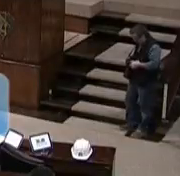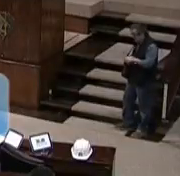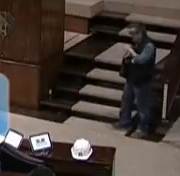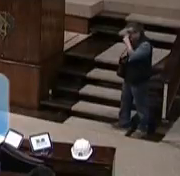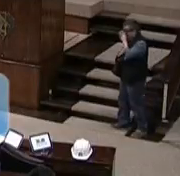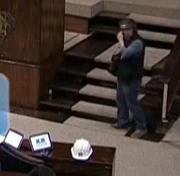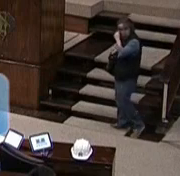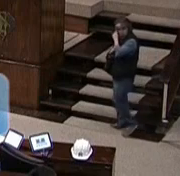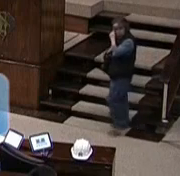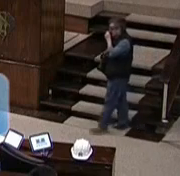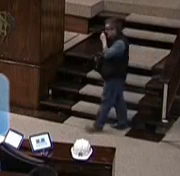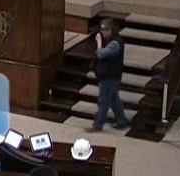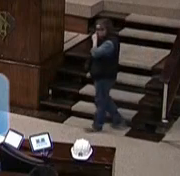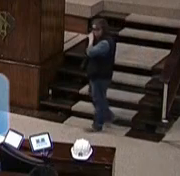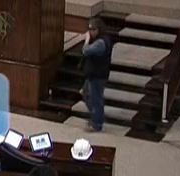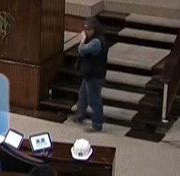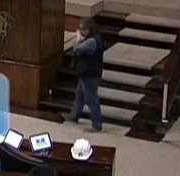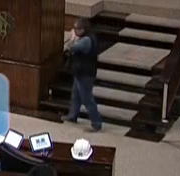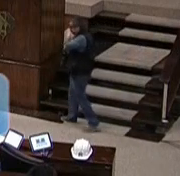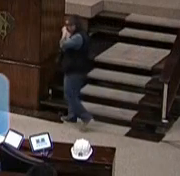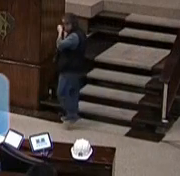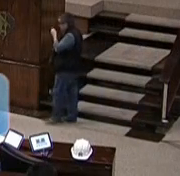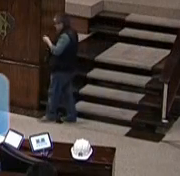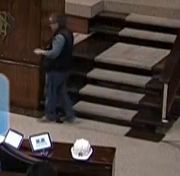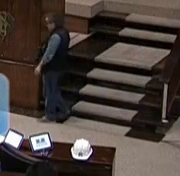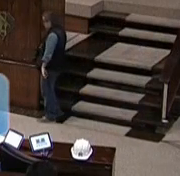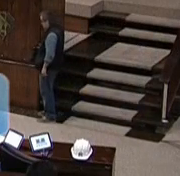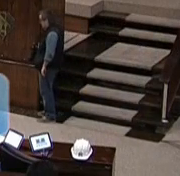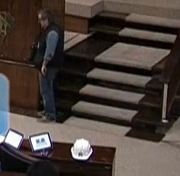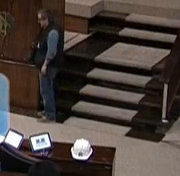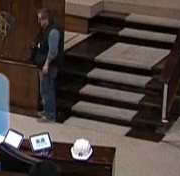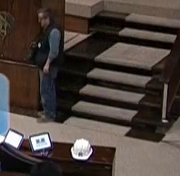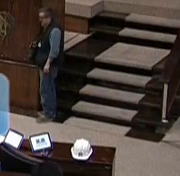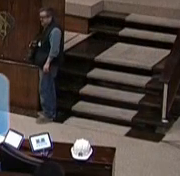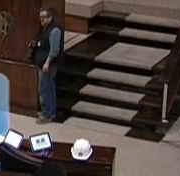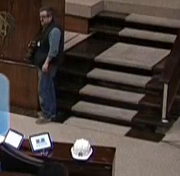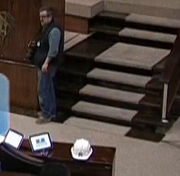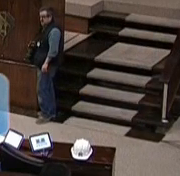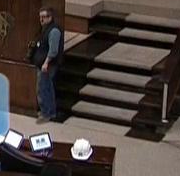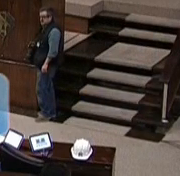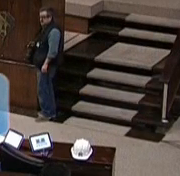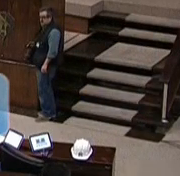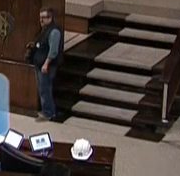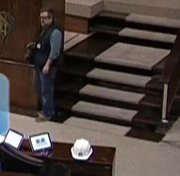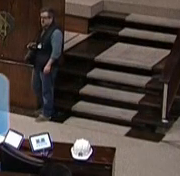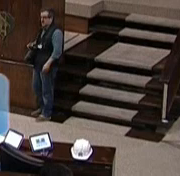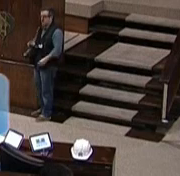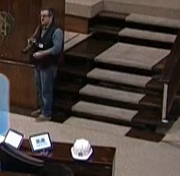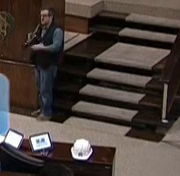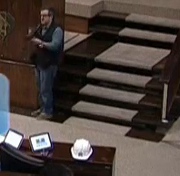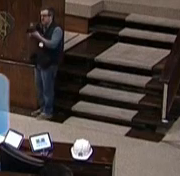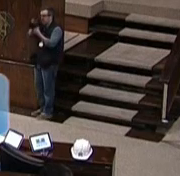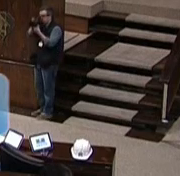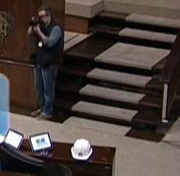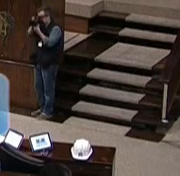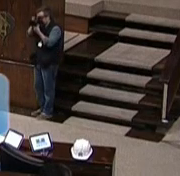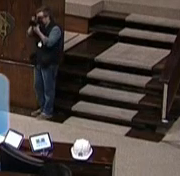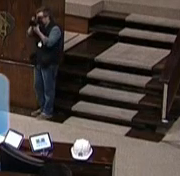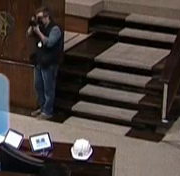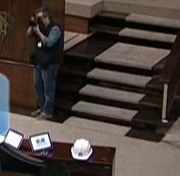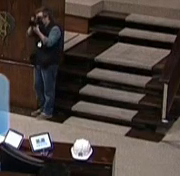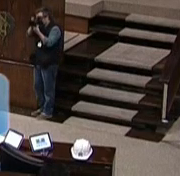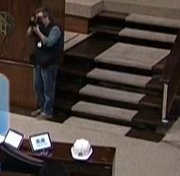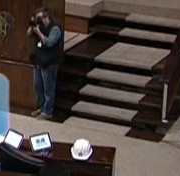Muito obrigado, meu caro colega, deputado Luiz Augusto Lara. Quero saudar aqui o presidente,